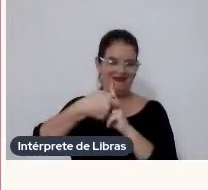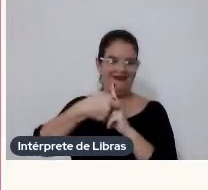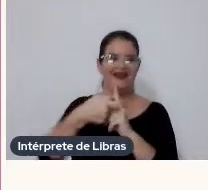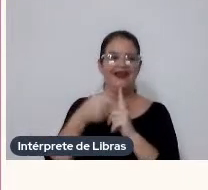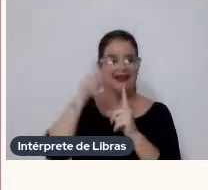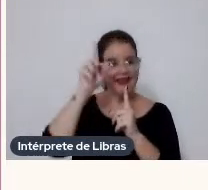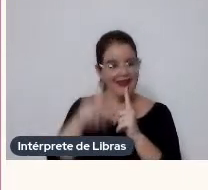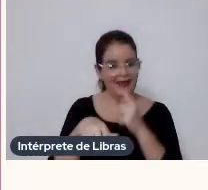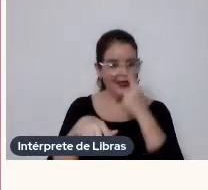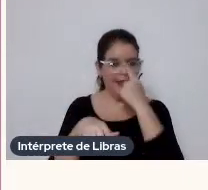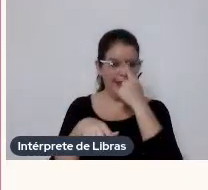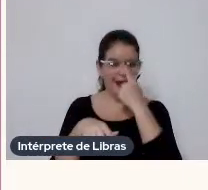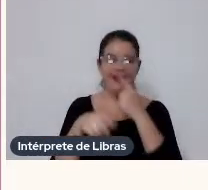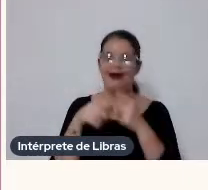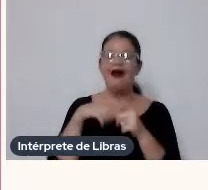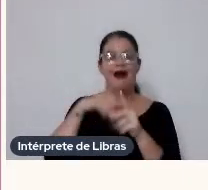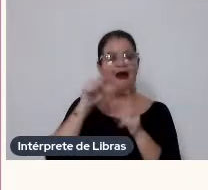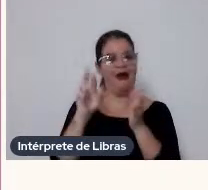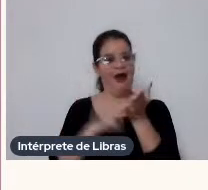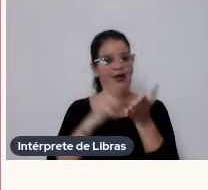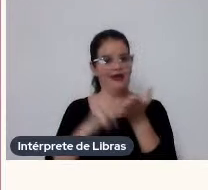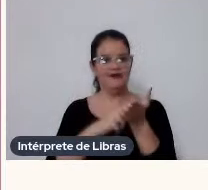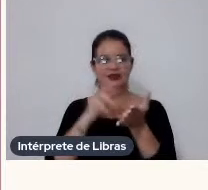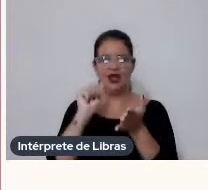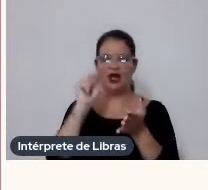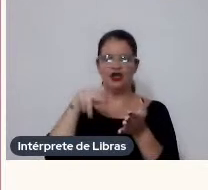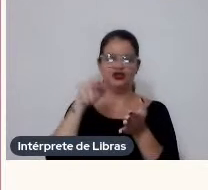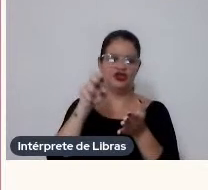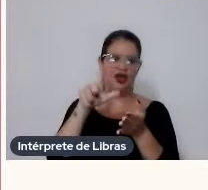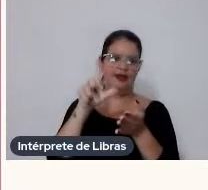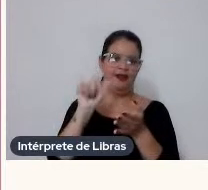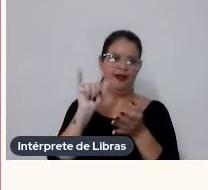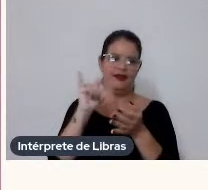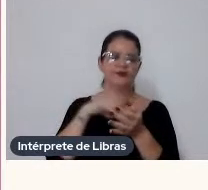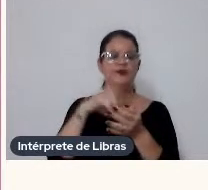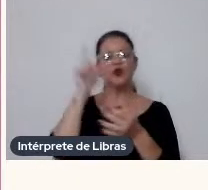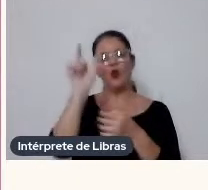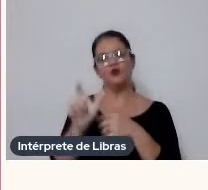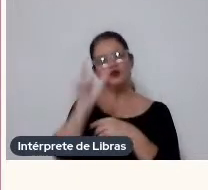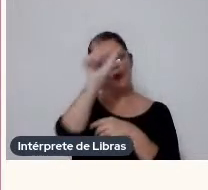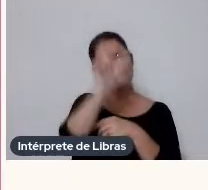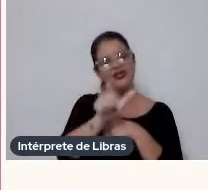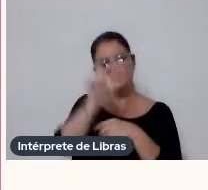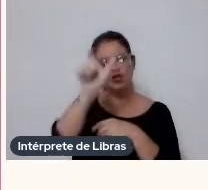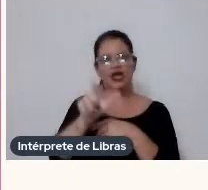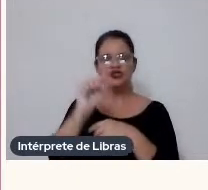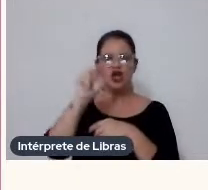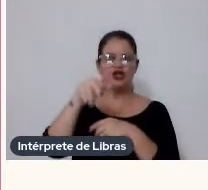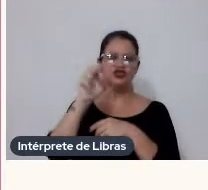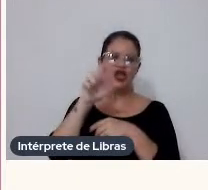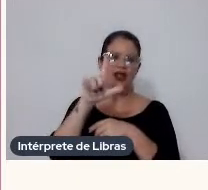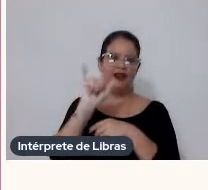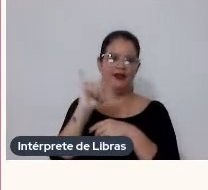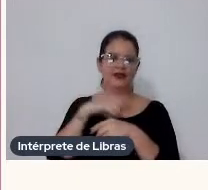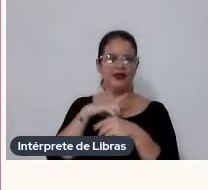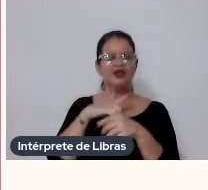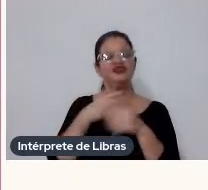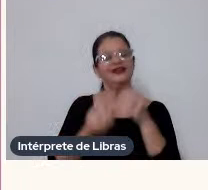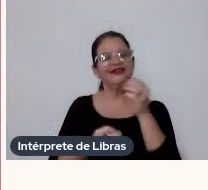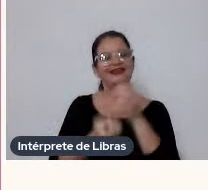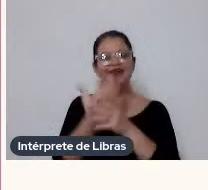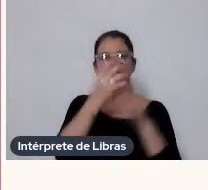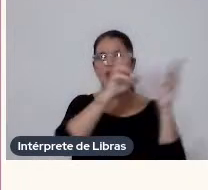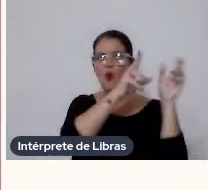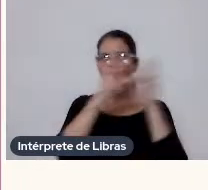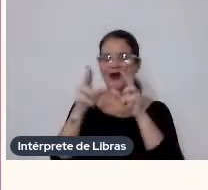Que era A grande revista Do Angeli Com os personagens Do Angeli E a gente cria uma série Que tem uma estrutura Muito próxima A uma